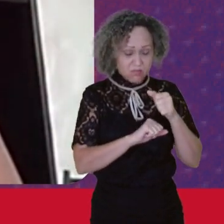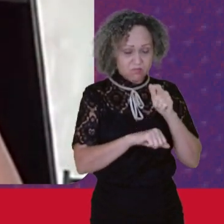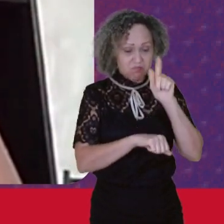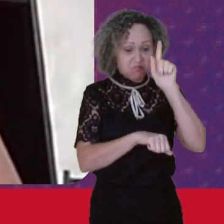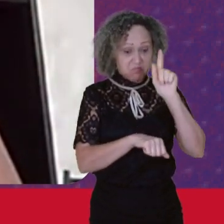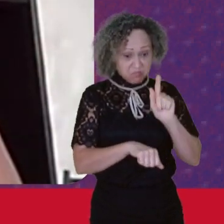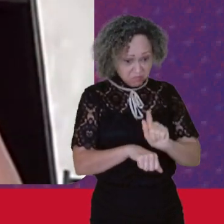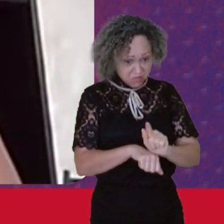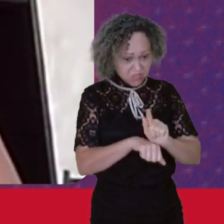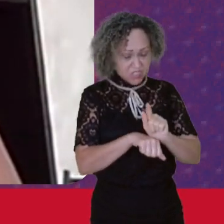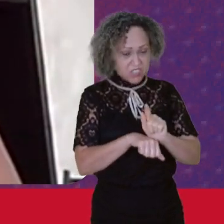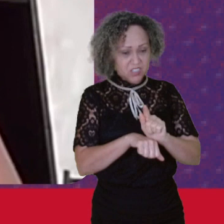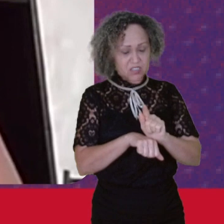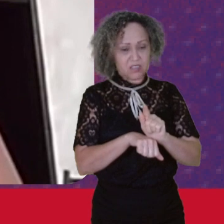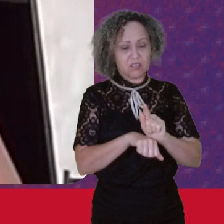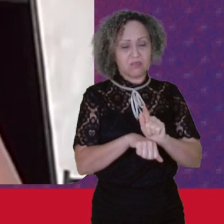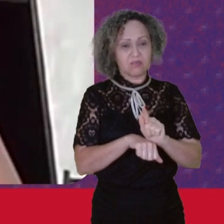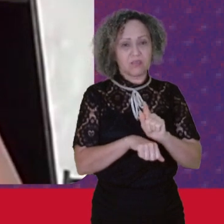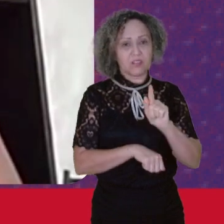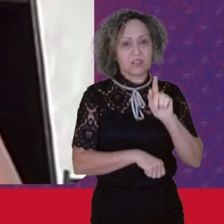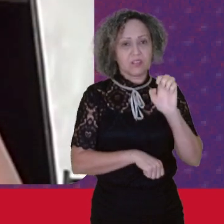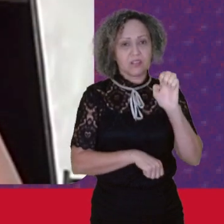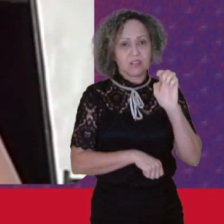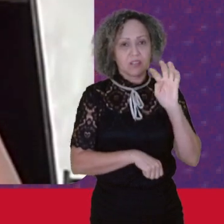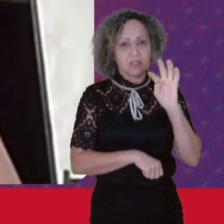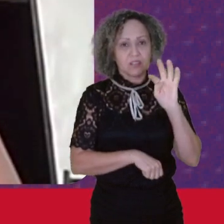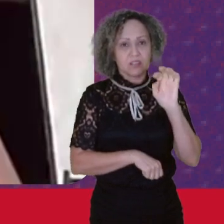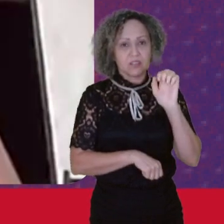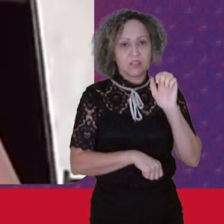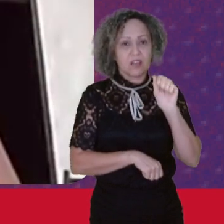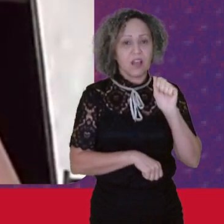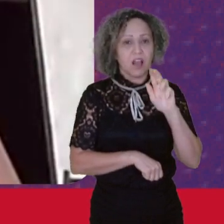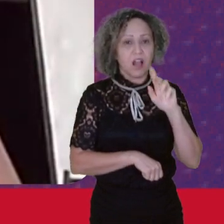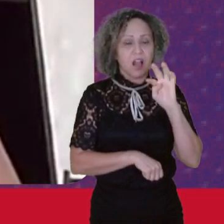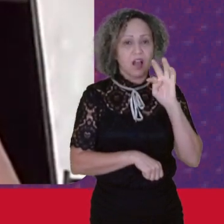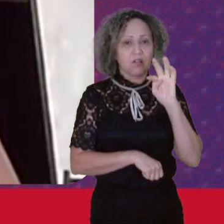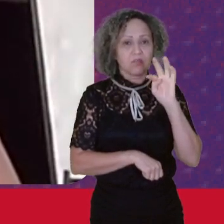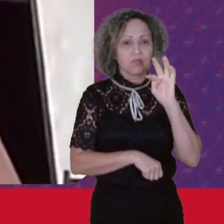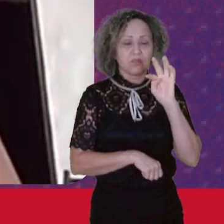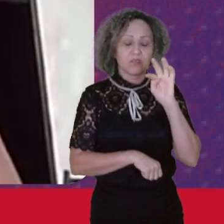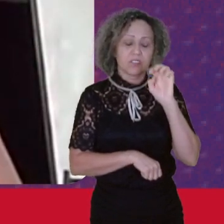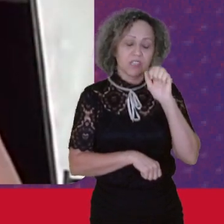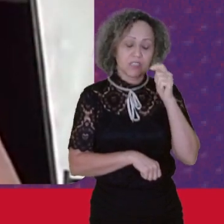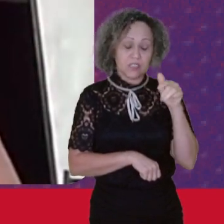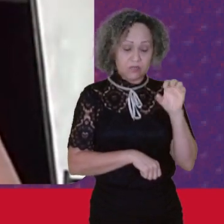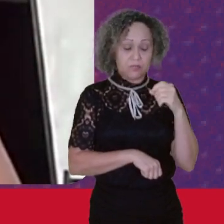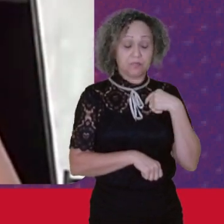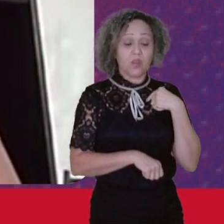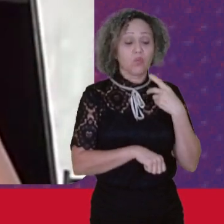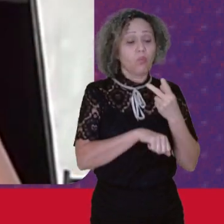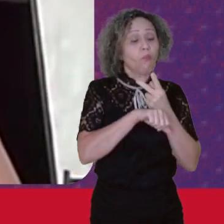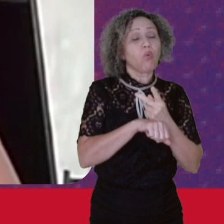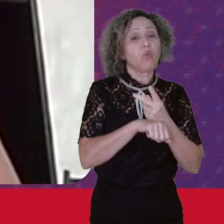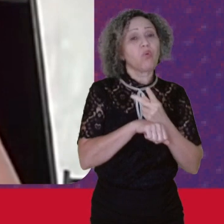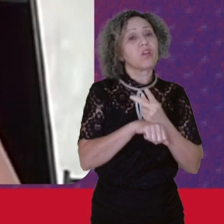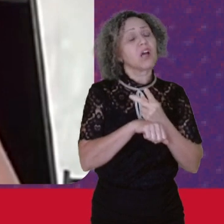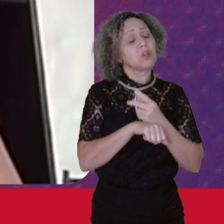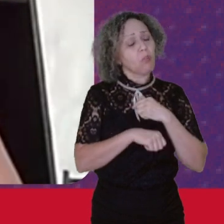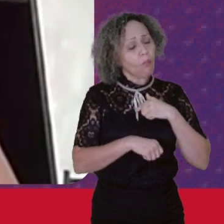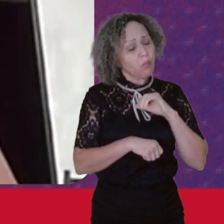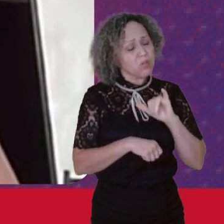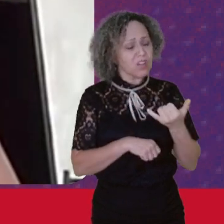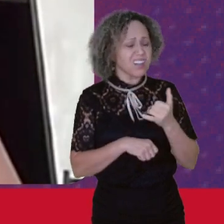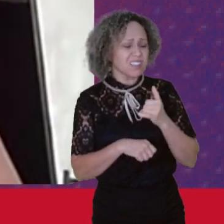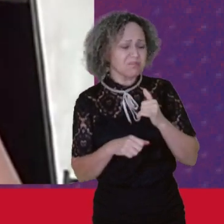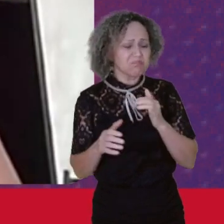E estou em busca de oportunidade Porque já tem um ano e meio Quer